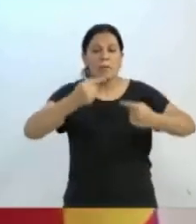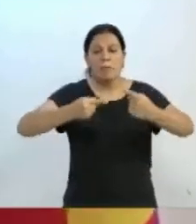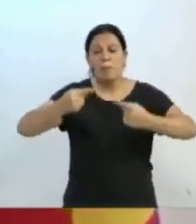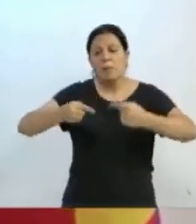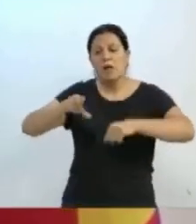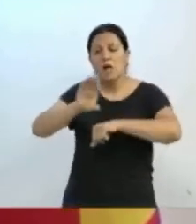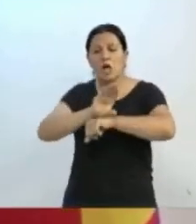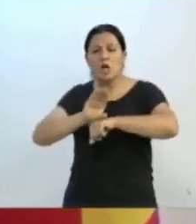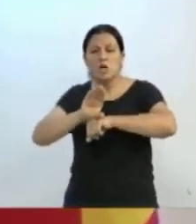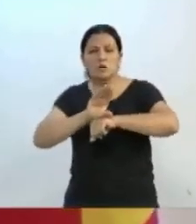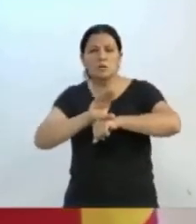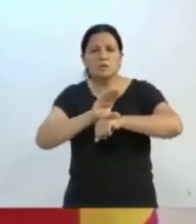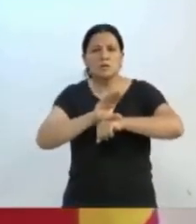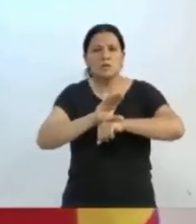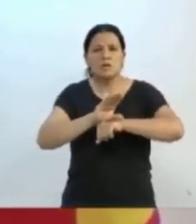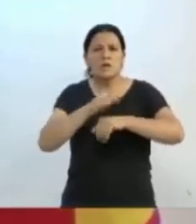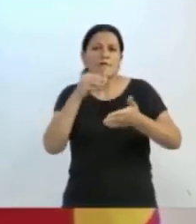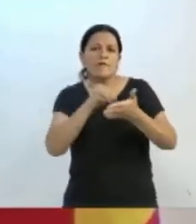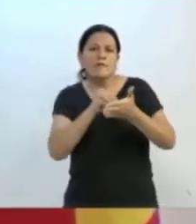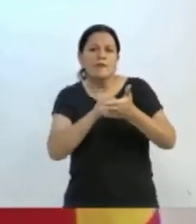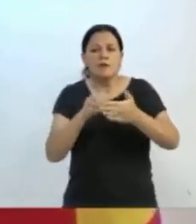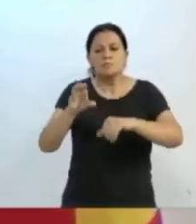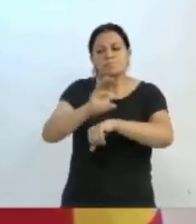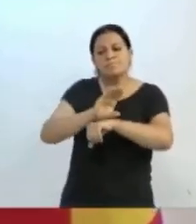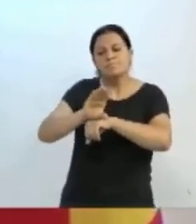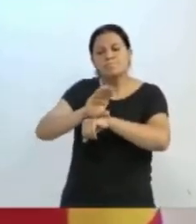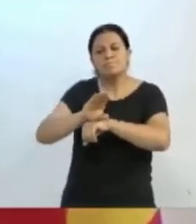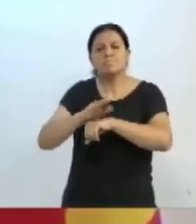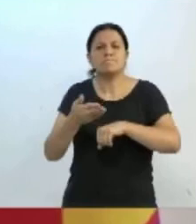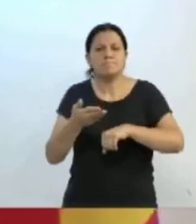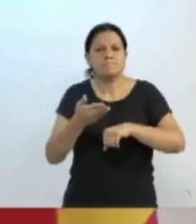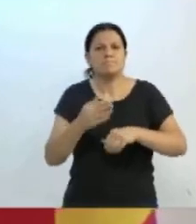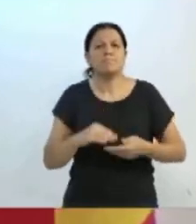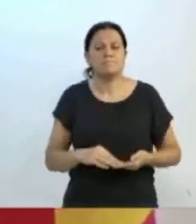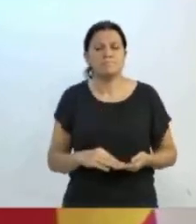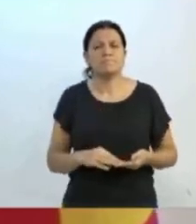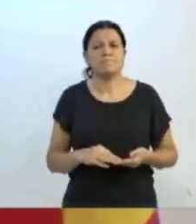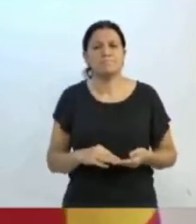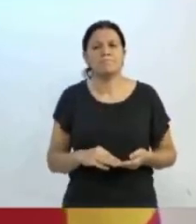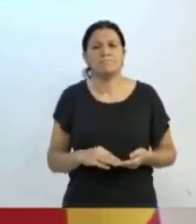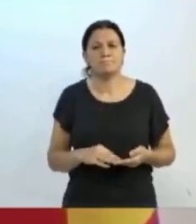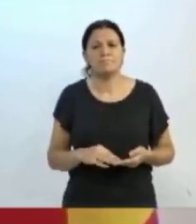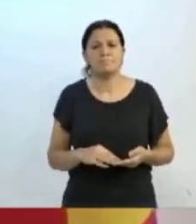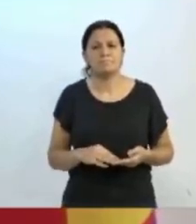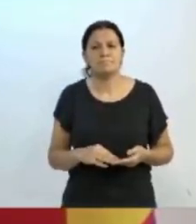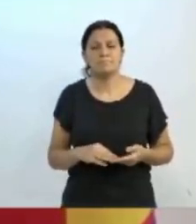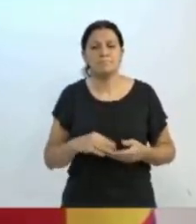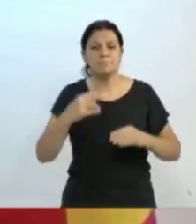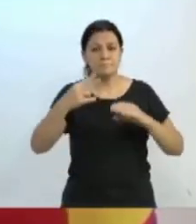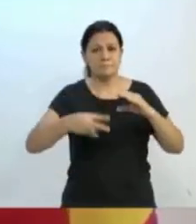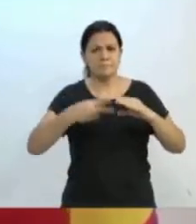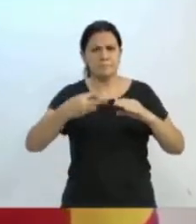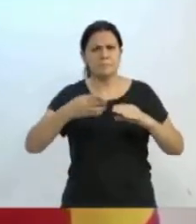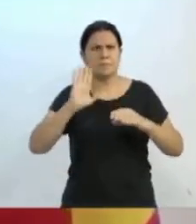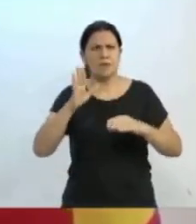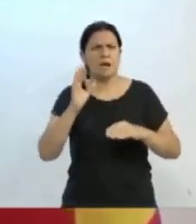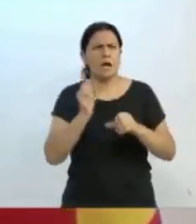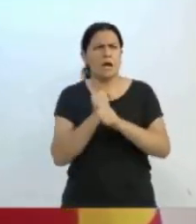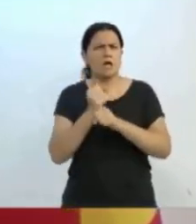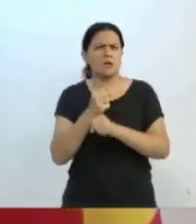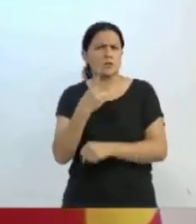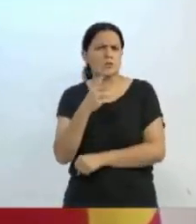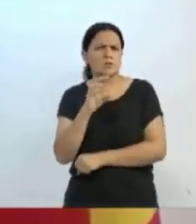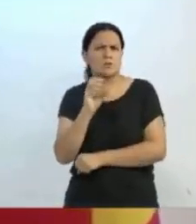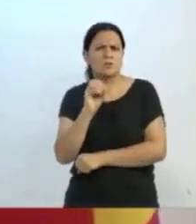constitucionalidade e inconstitucionalidade. Esta casa aqui, a Procuradoria, está desde 2008, 2009, sem a